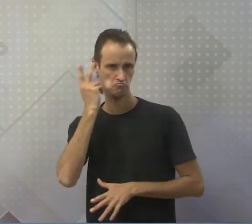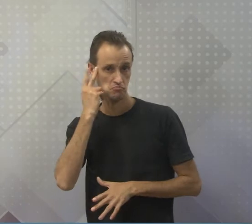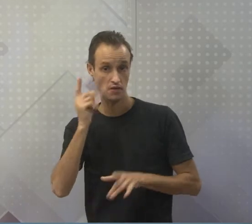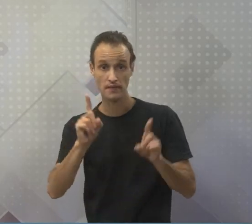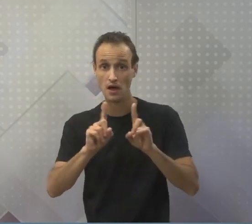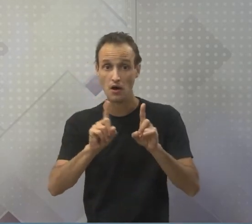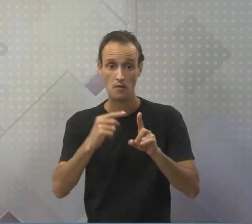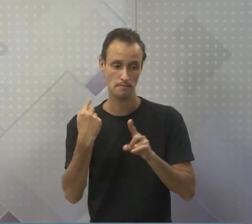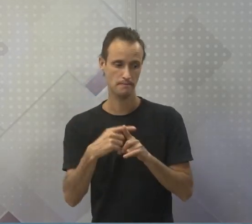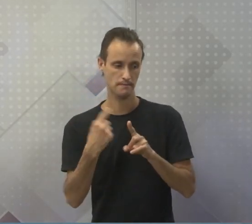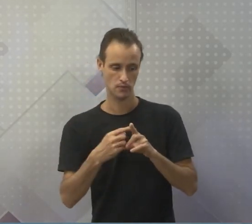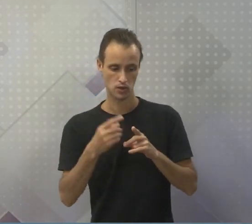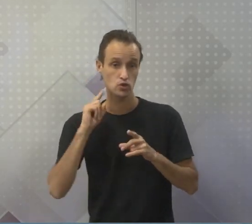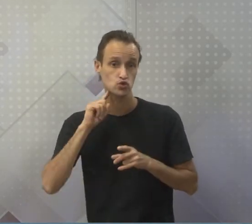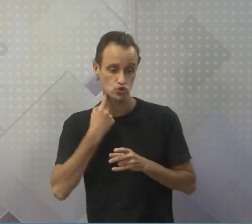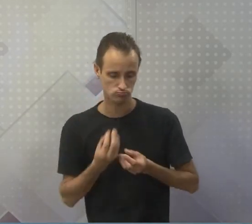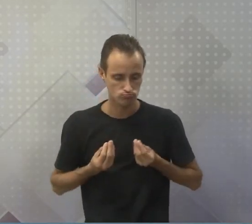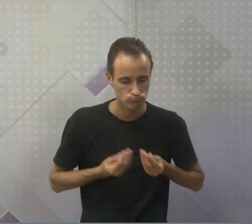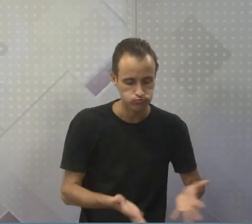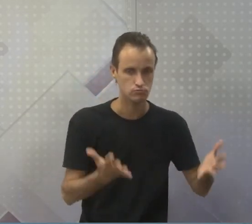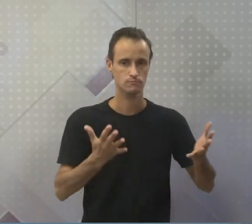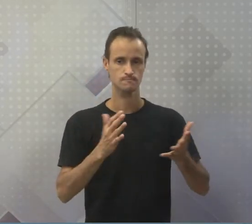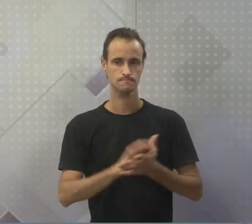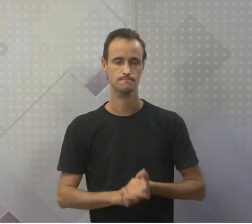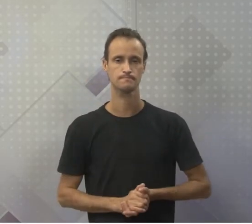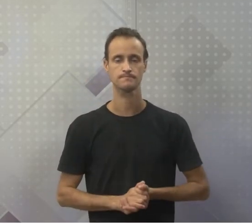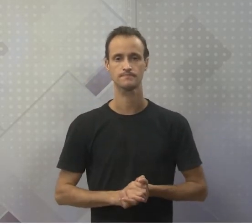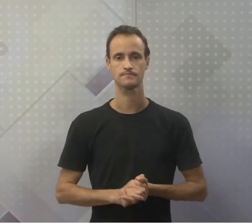trazido pela sujeira. Ok?